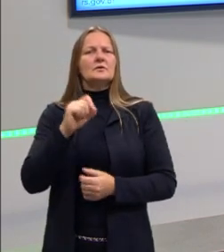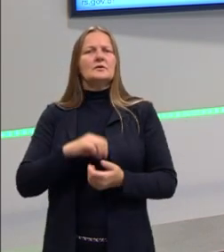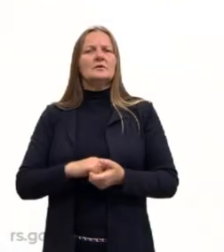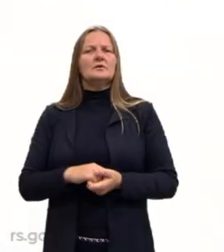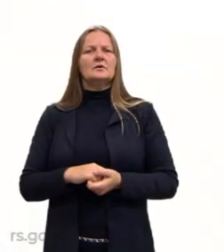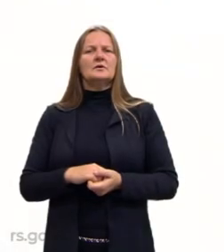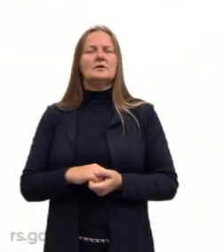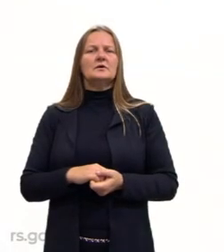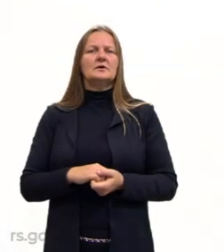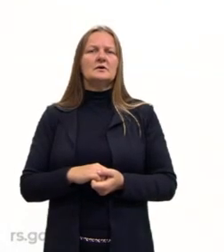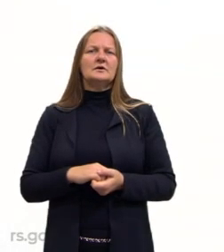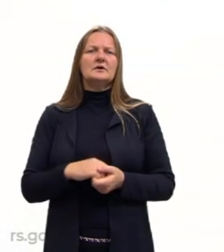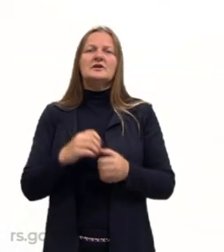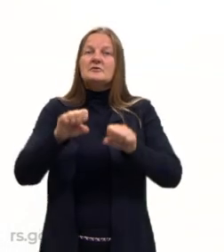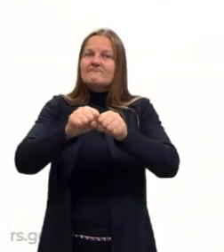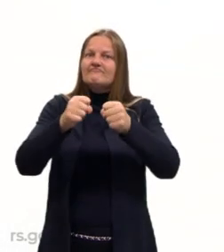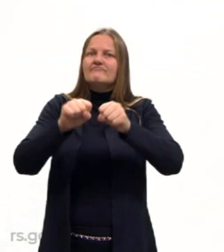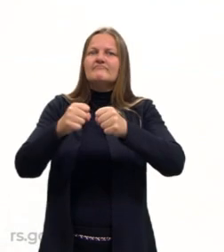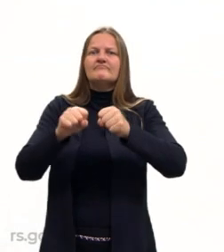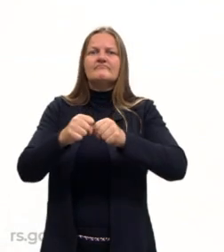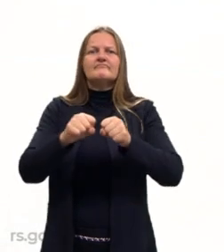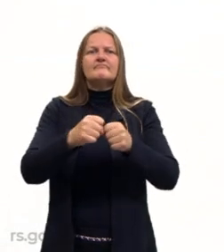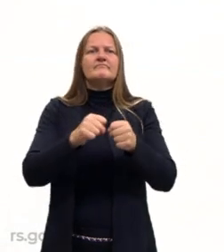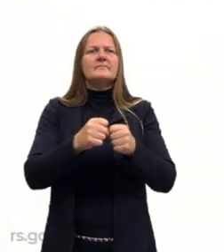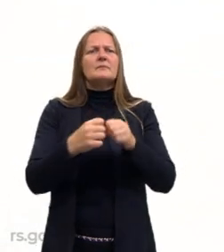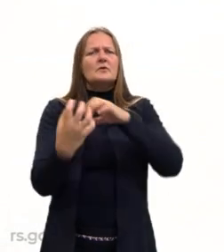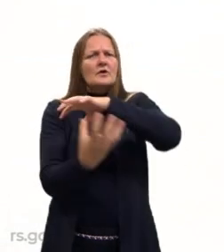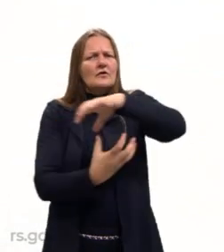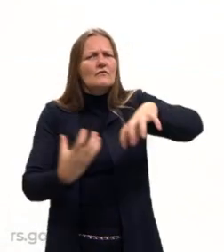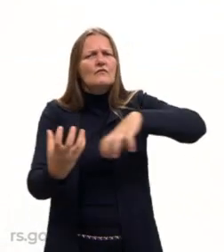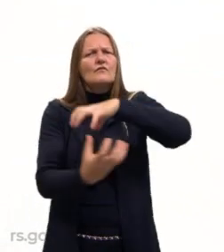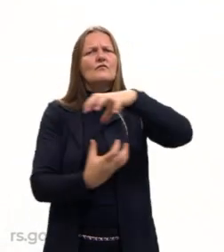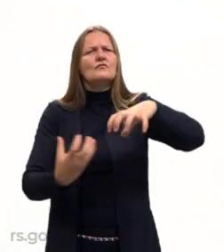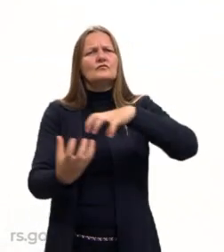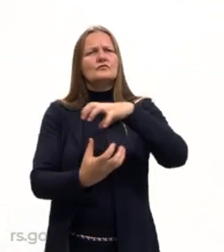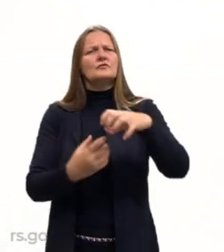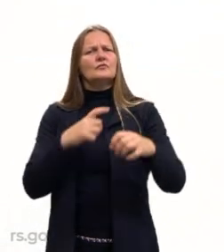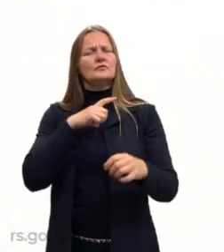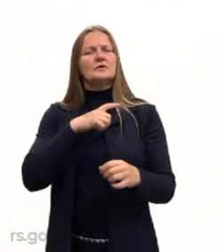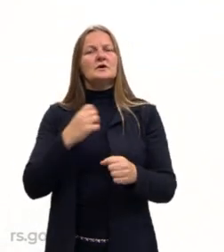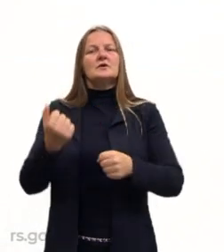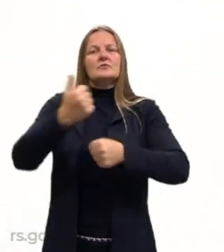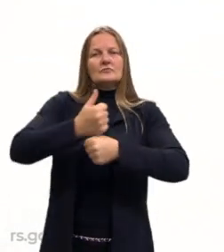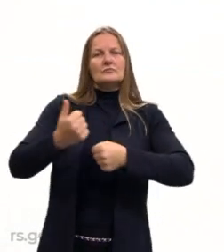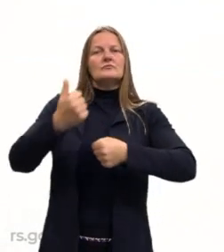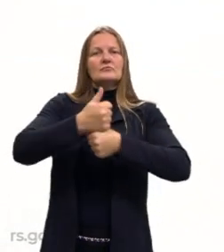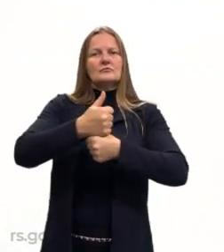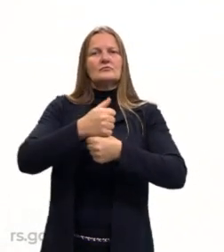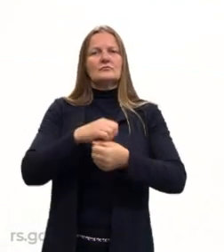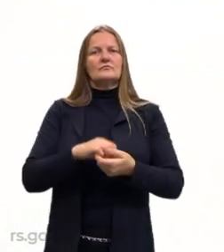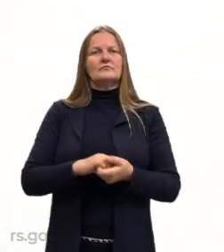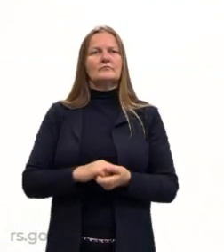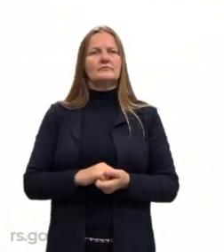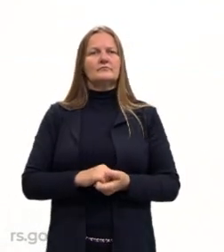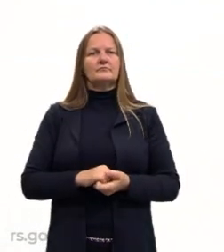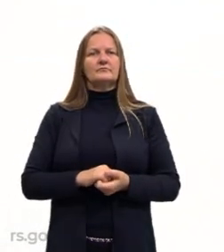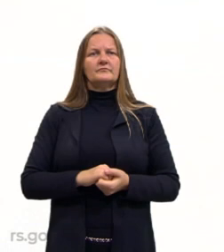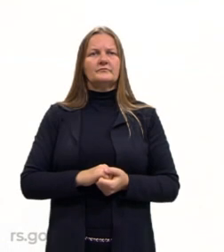de ter uma quebra, tá, gurizada? Revolução é sempre tu trocar alguma coisa, né? E a